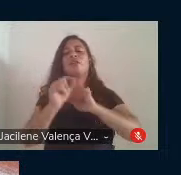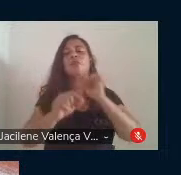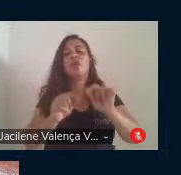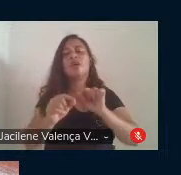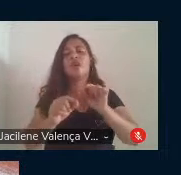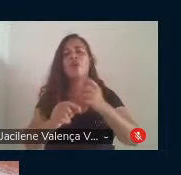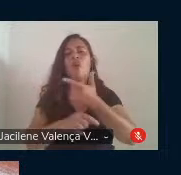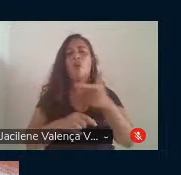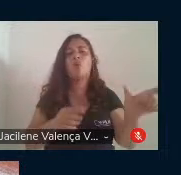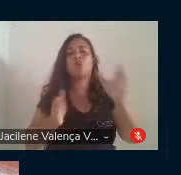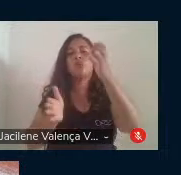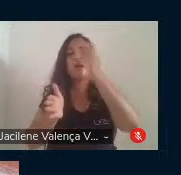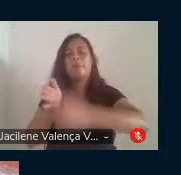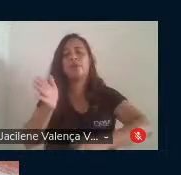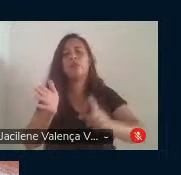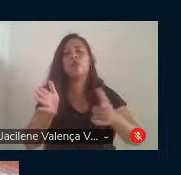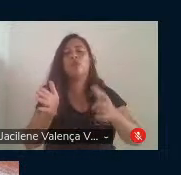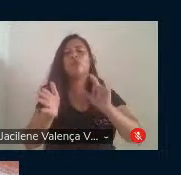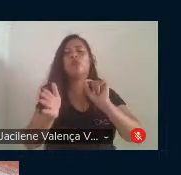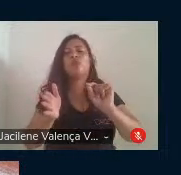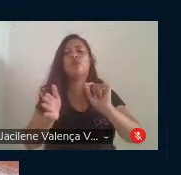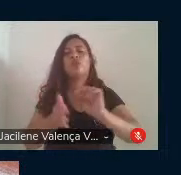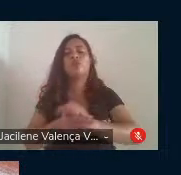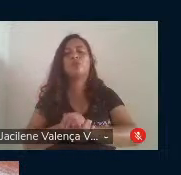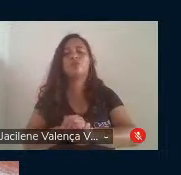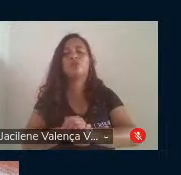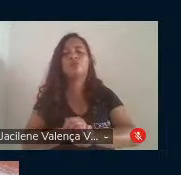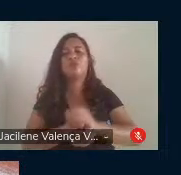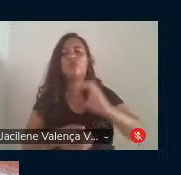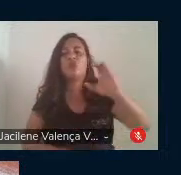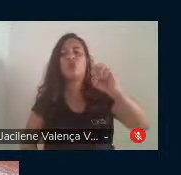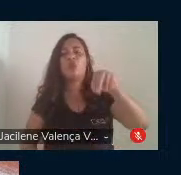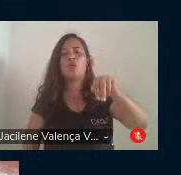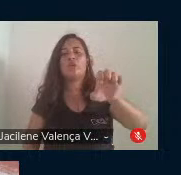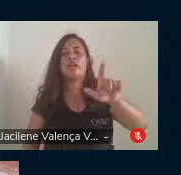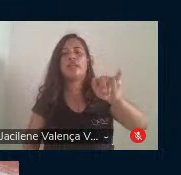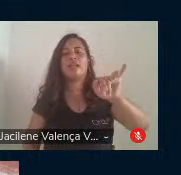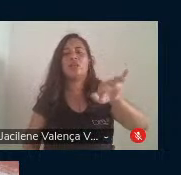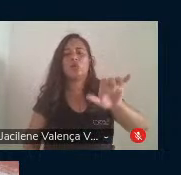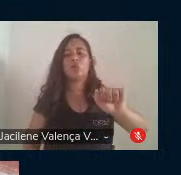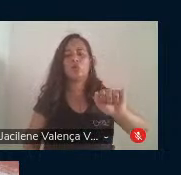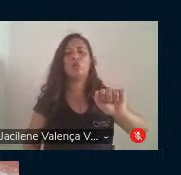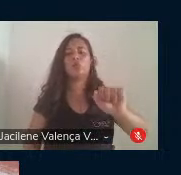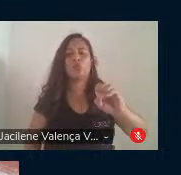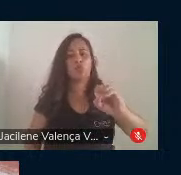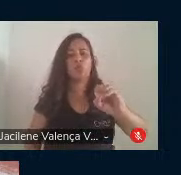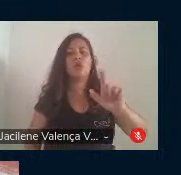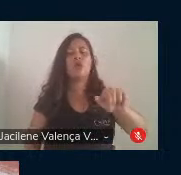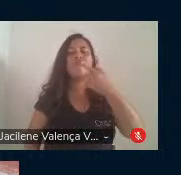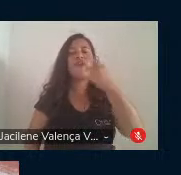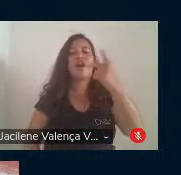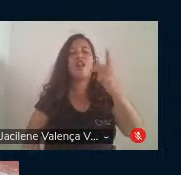outro capítulo com Nelino Mendonça que vai discutir a questão da humanização.